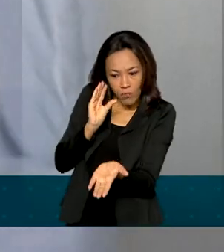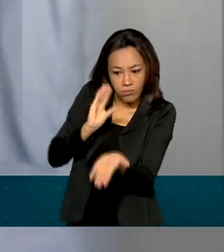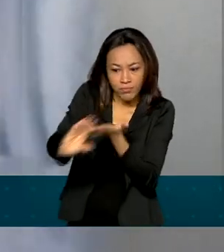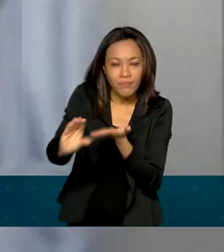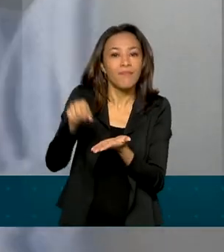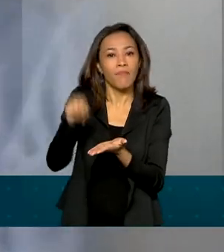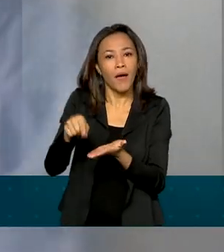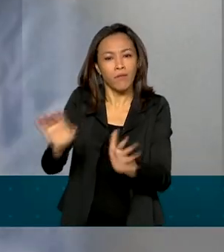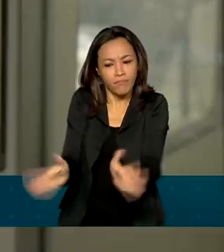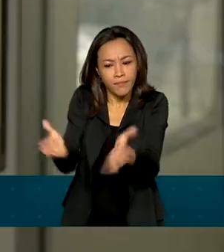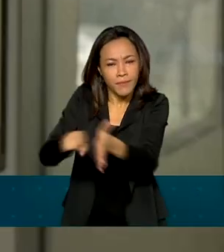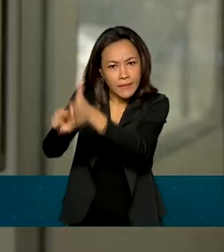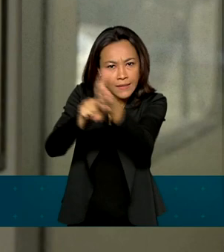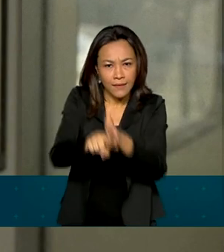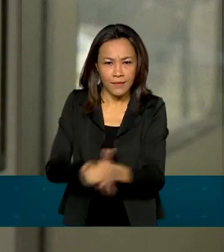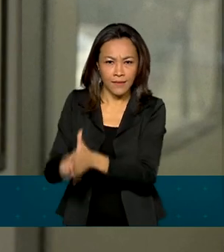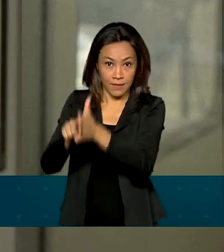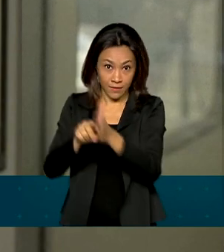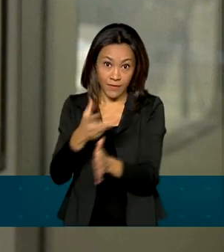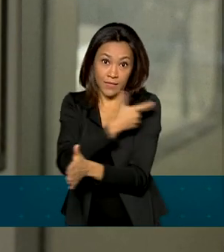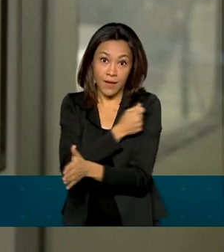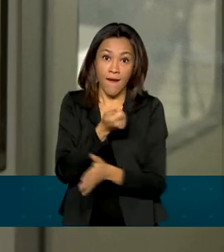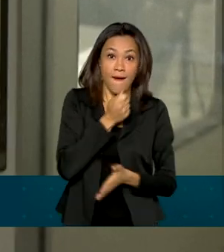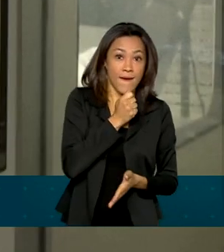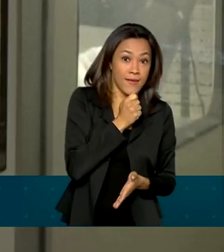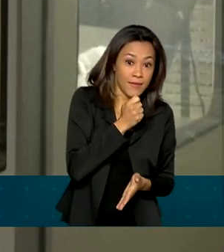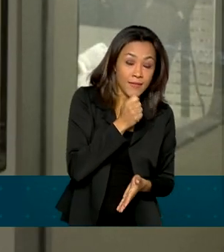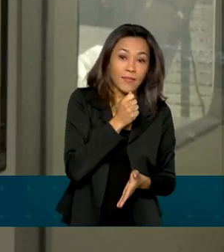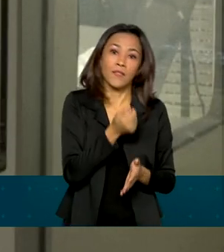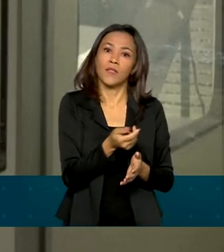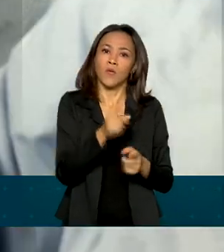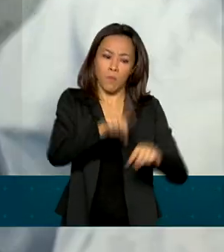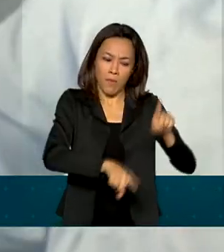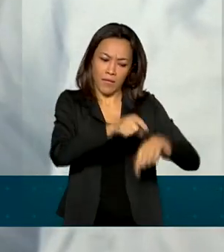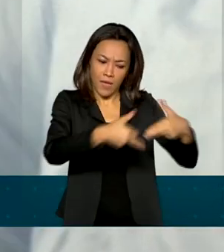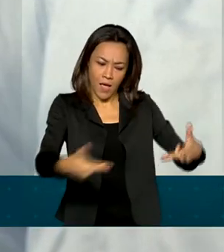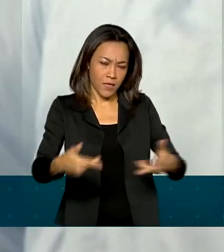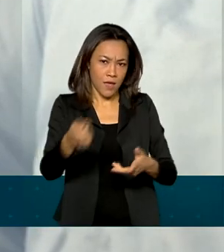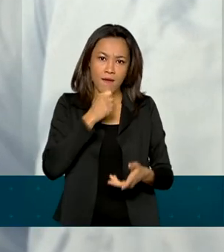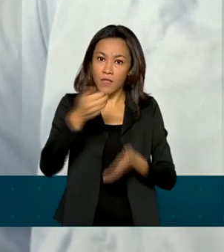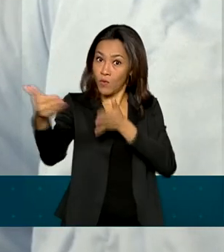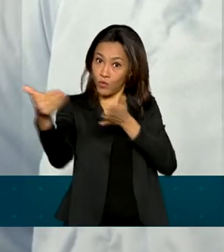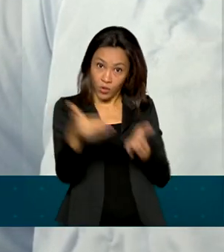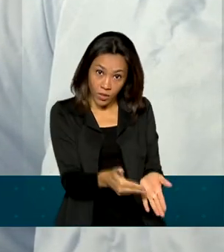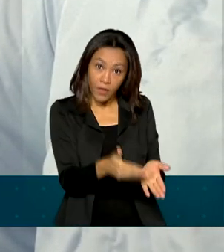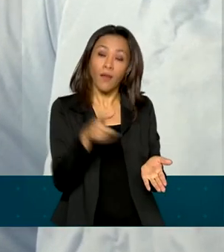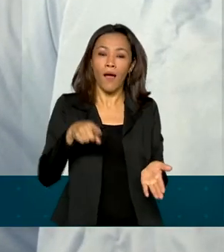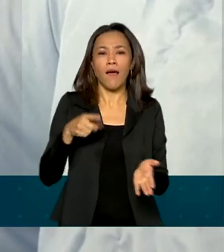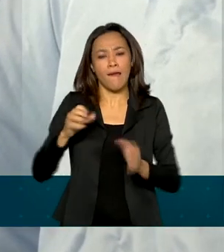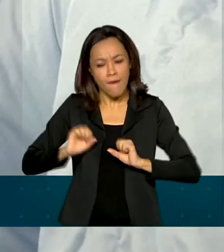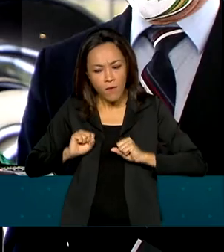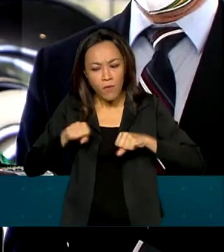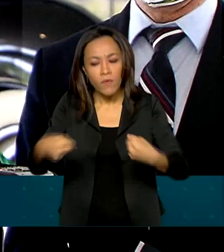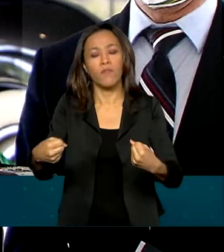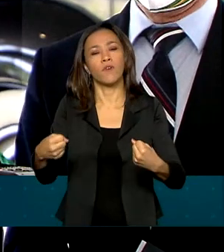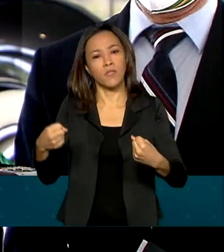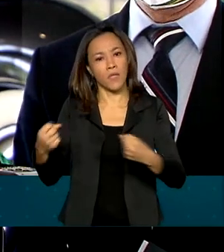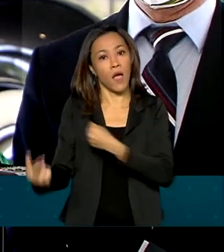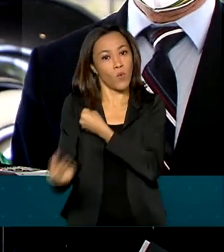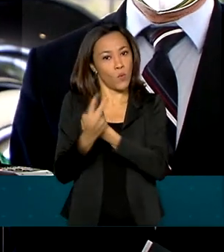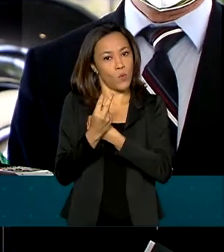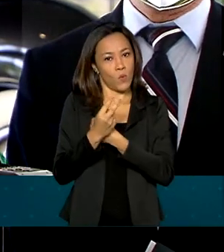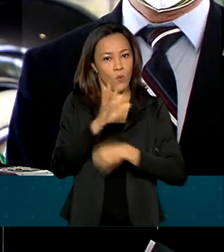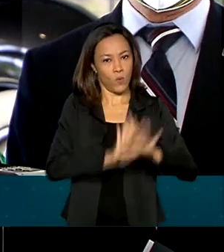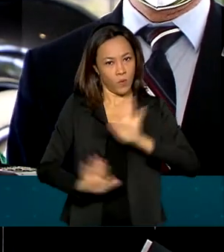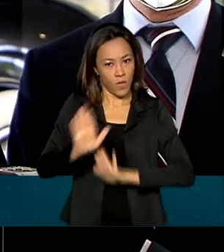vacinas. Enquanto o imunizante não vem, a recomendação do Ministério da Saúde é reforçar as medidas de prevenção. Se todos